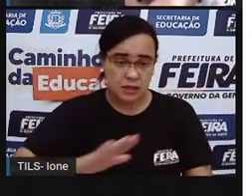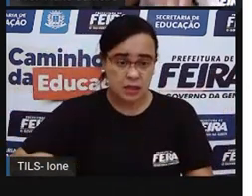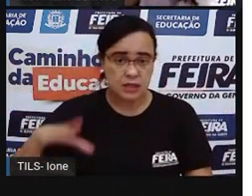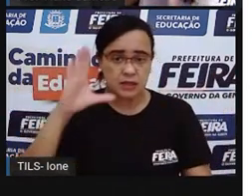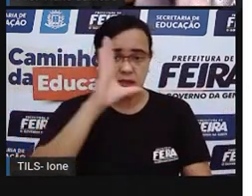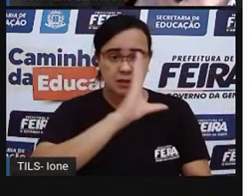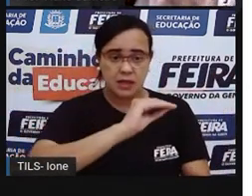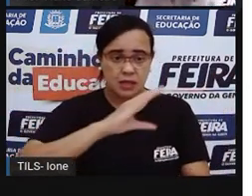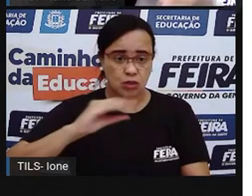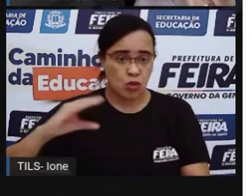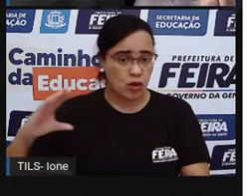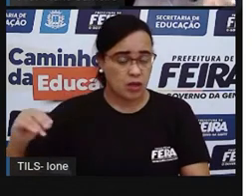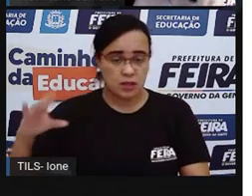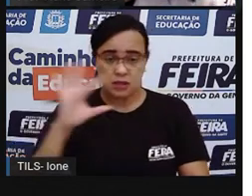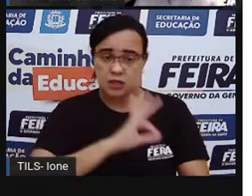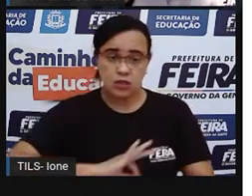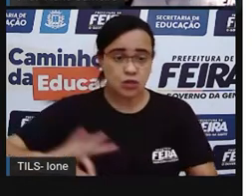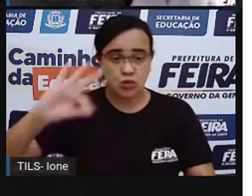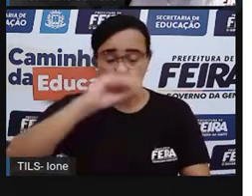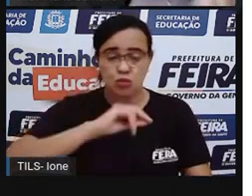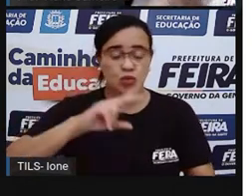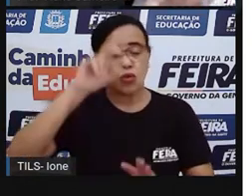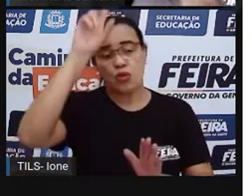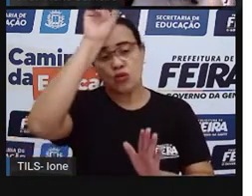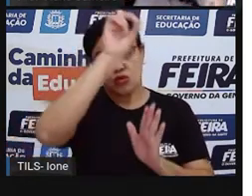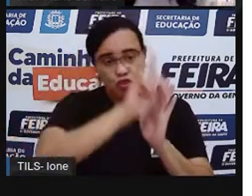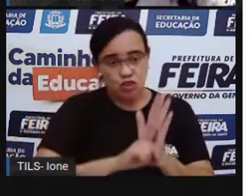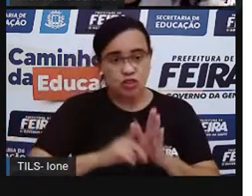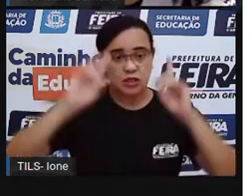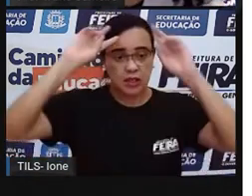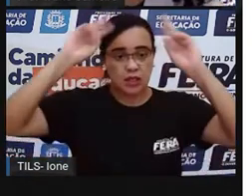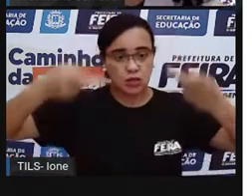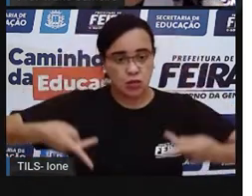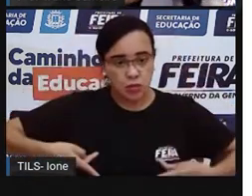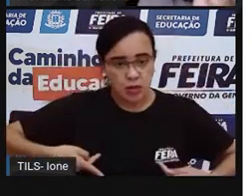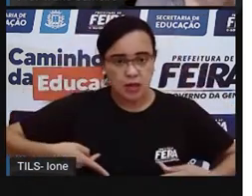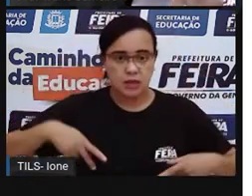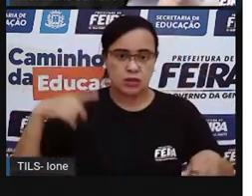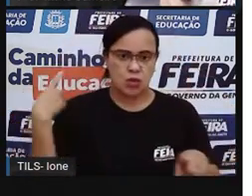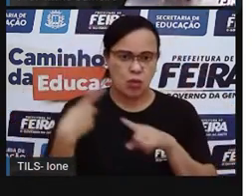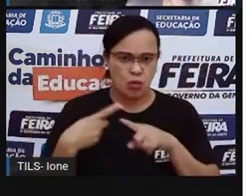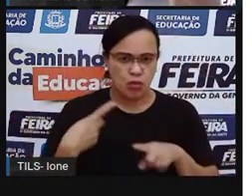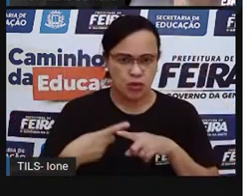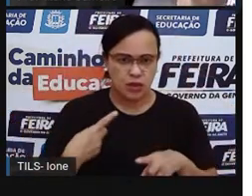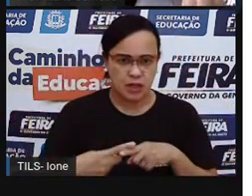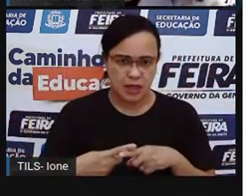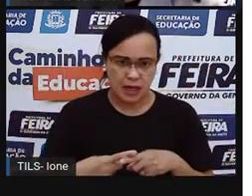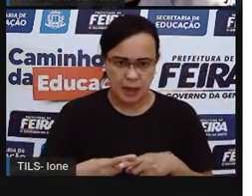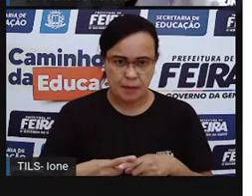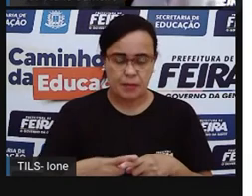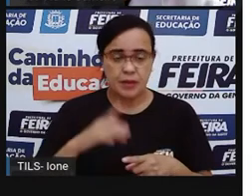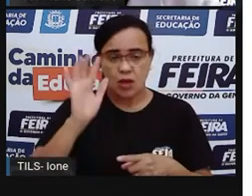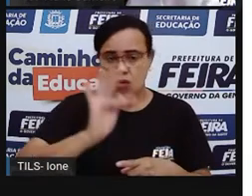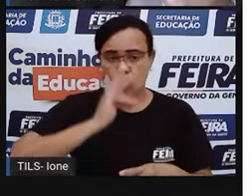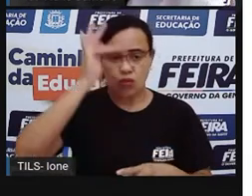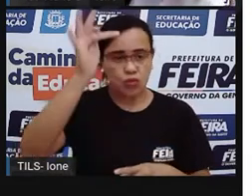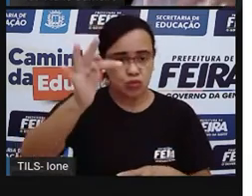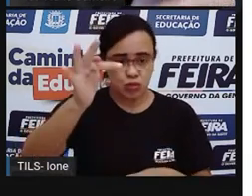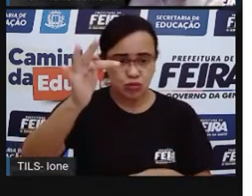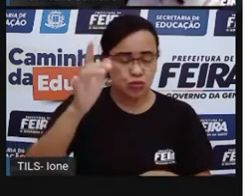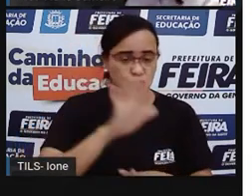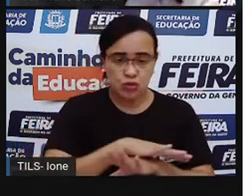têm todos os direitos humanos. Não porque são o futuro, mas porque são seres humanos.